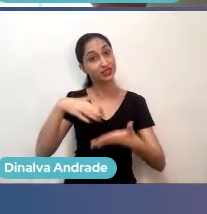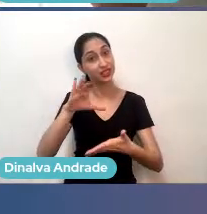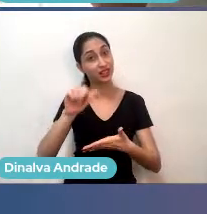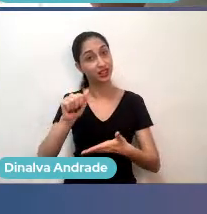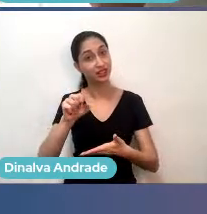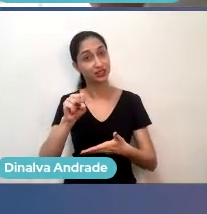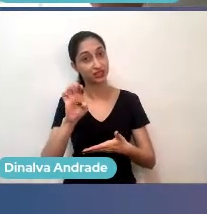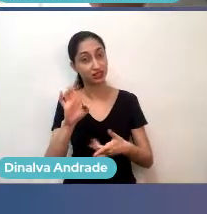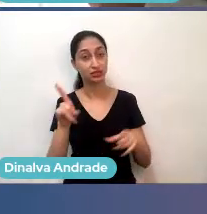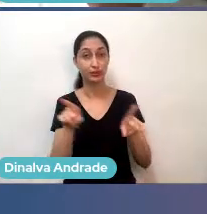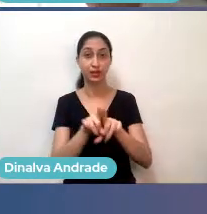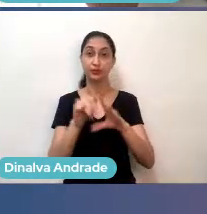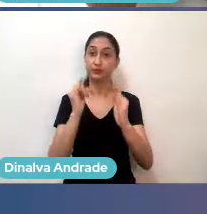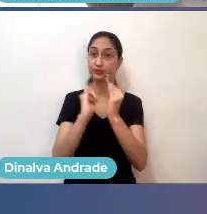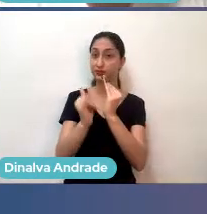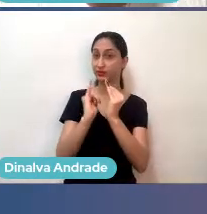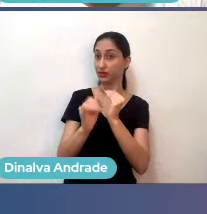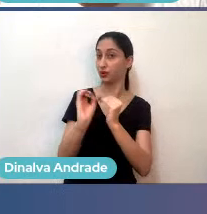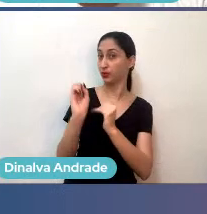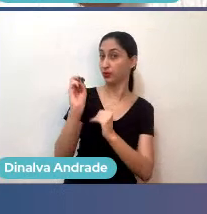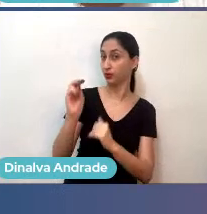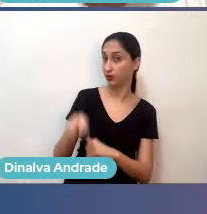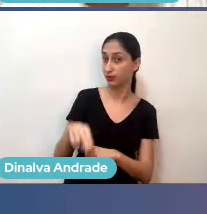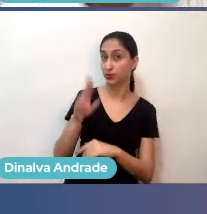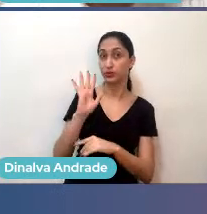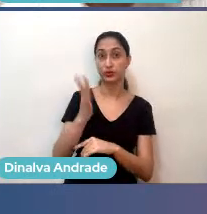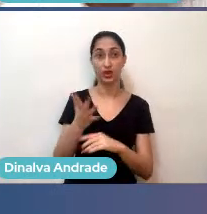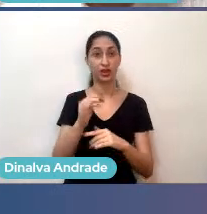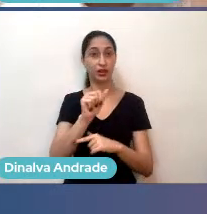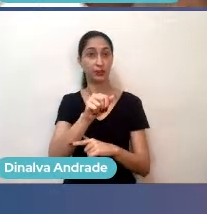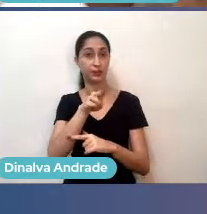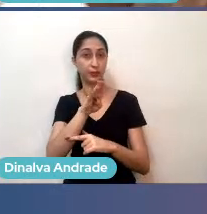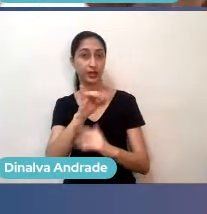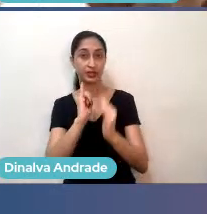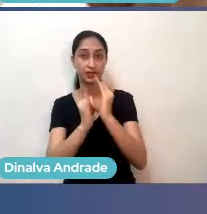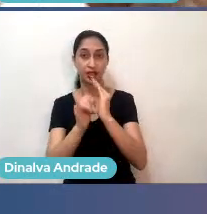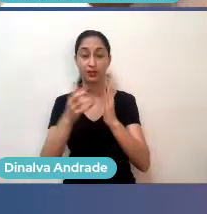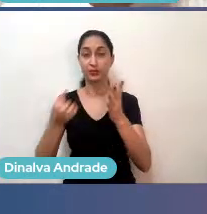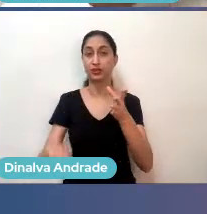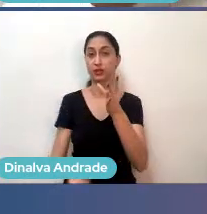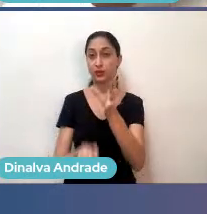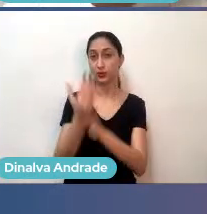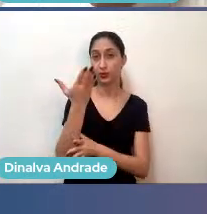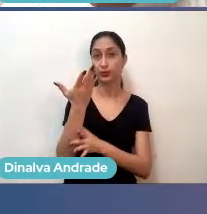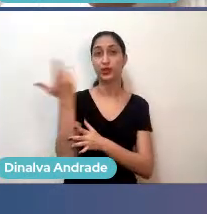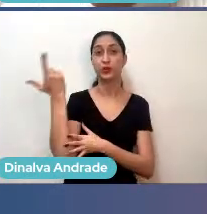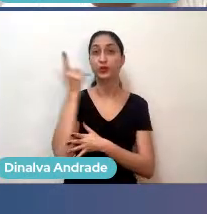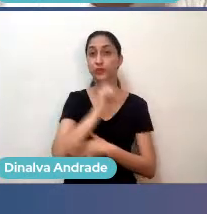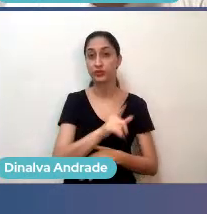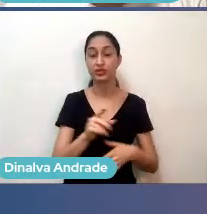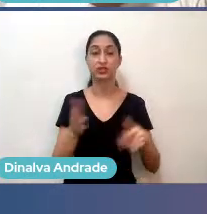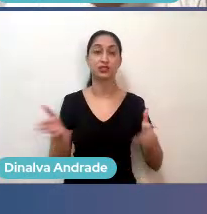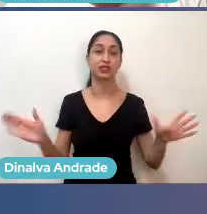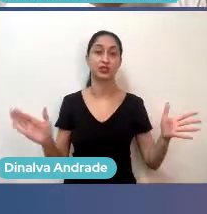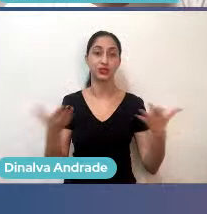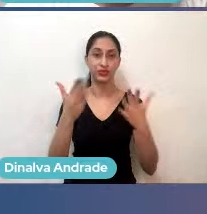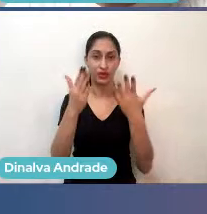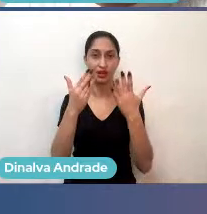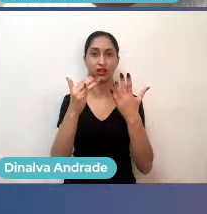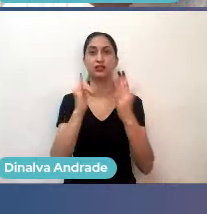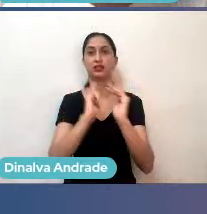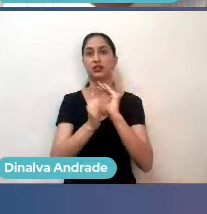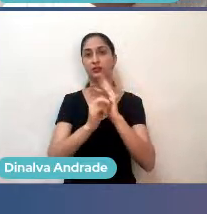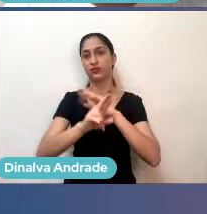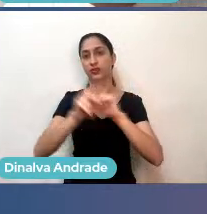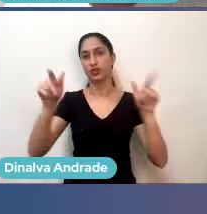Boa! E o Startup On é uma iniciativa criada pela Base Startups, aqui pelo time de comunidades, para ativar as comunidades de startups ao redor do Brasil,